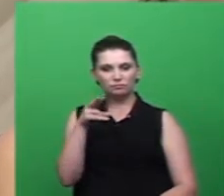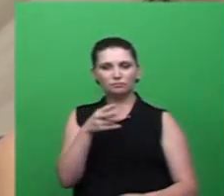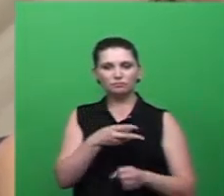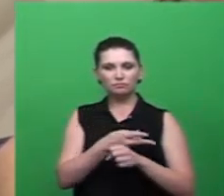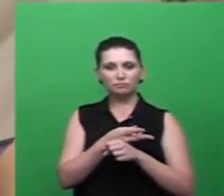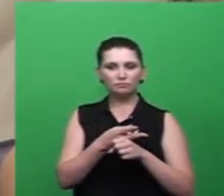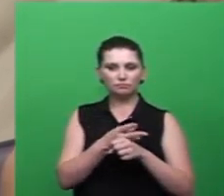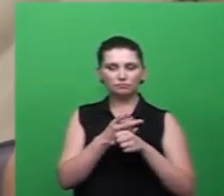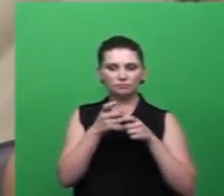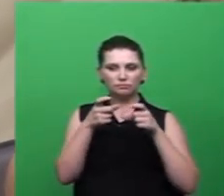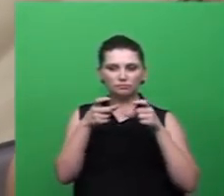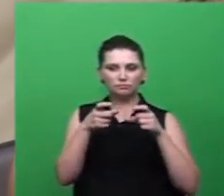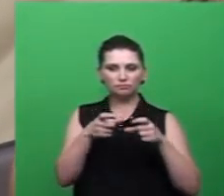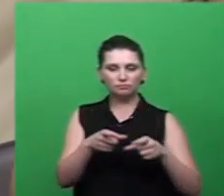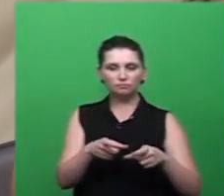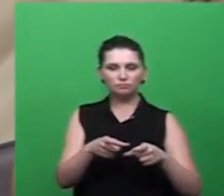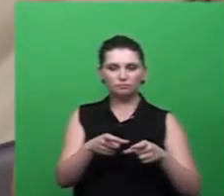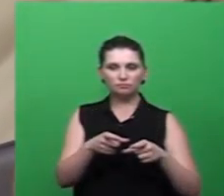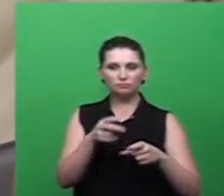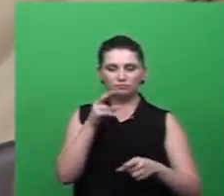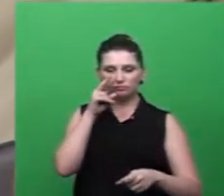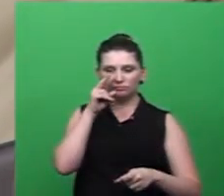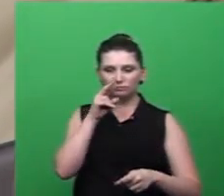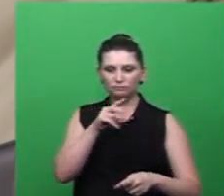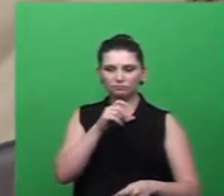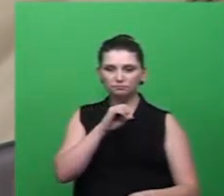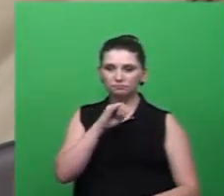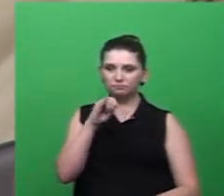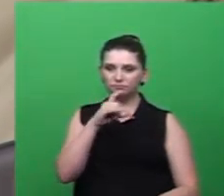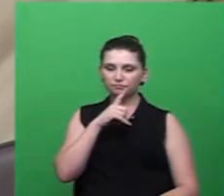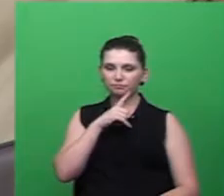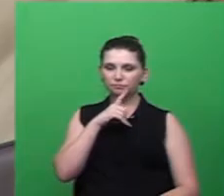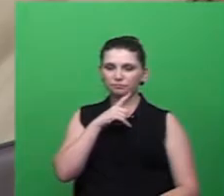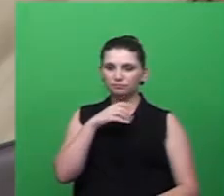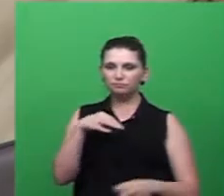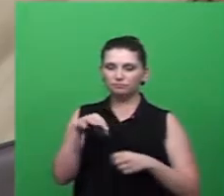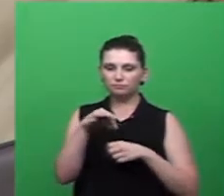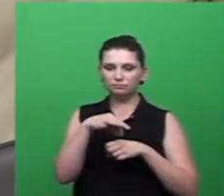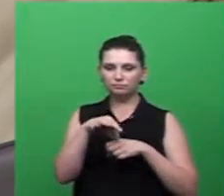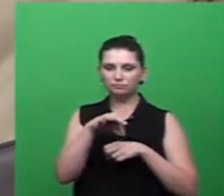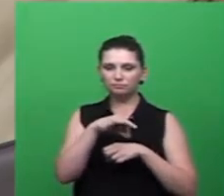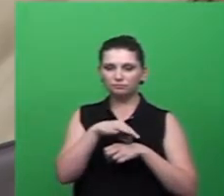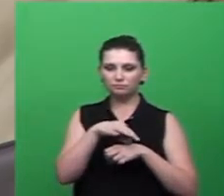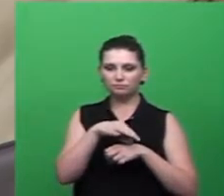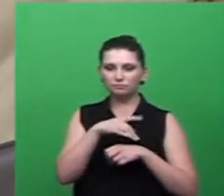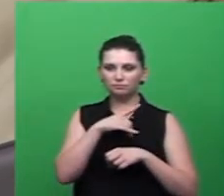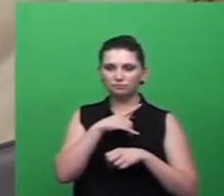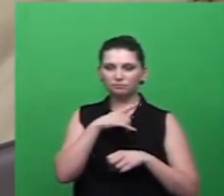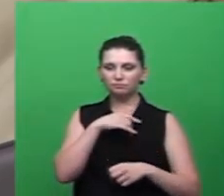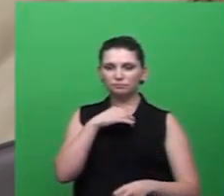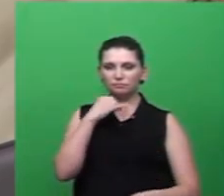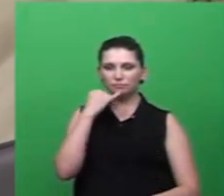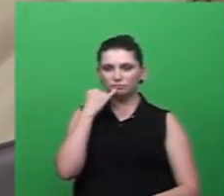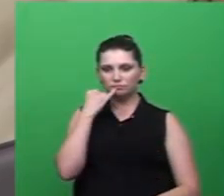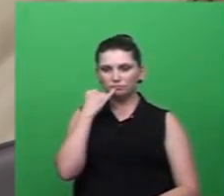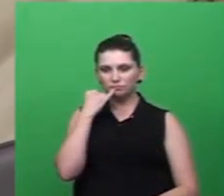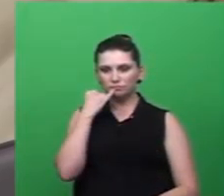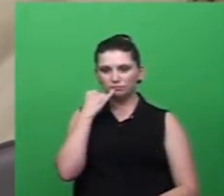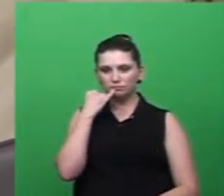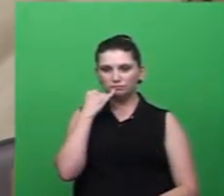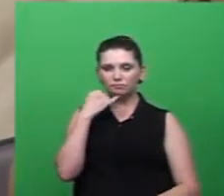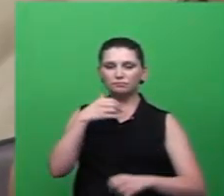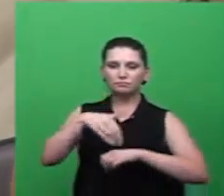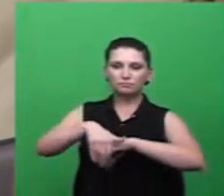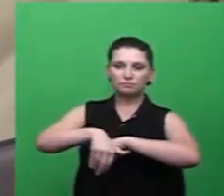lote localiza e a partir do momento que tem nos dados cadastrais o telefone do proprietário o endereço de